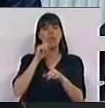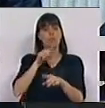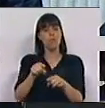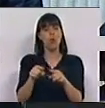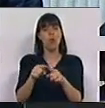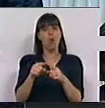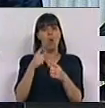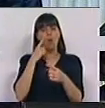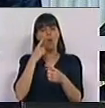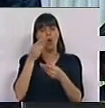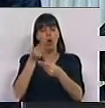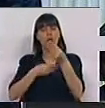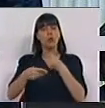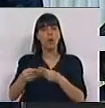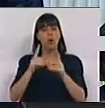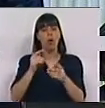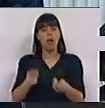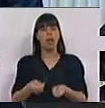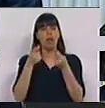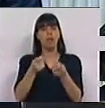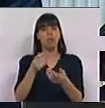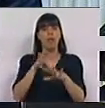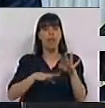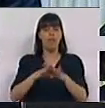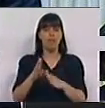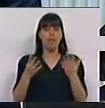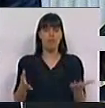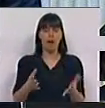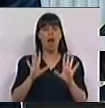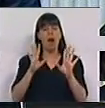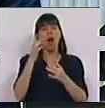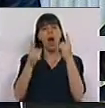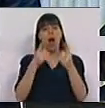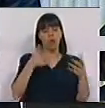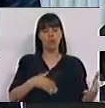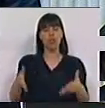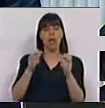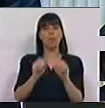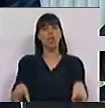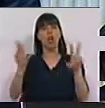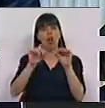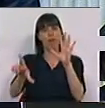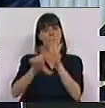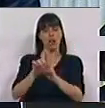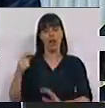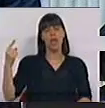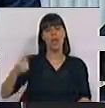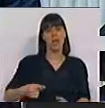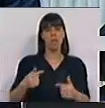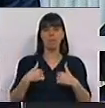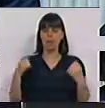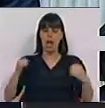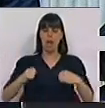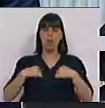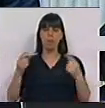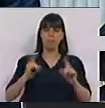possa existir um retorno do investimento feito. Há, no entanto, algumas estratégias que a nova lei impõe que não merecem o nosso